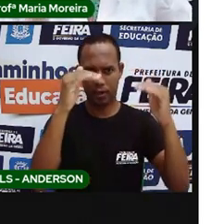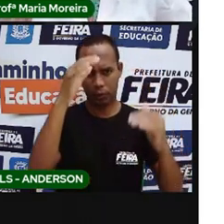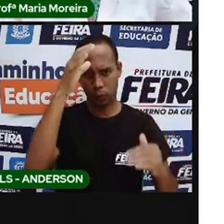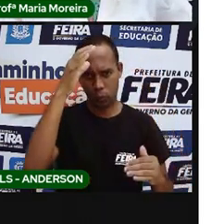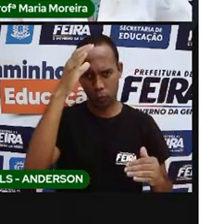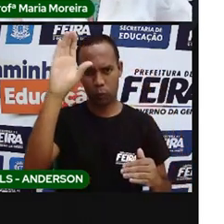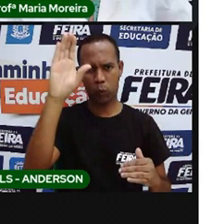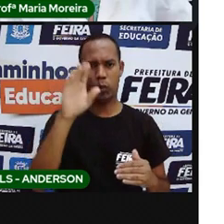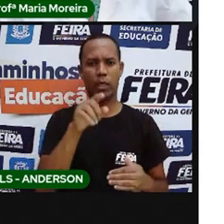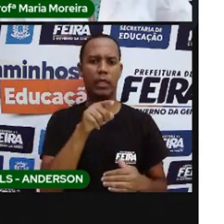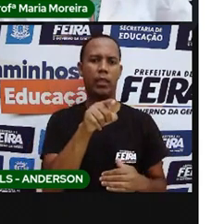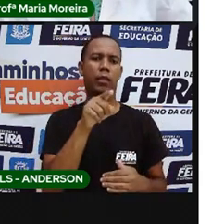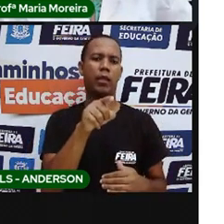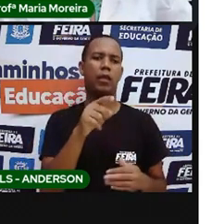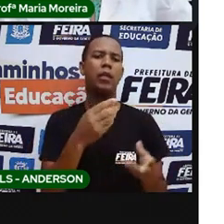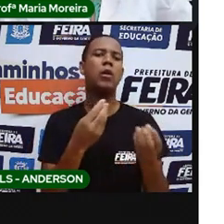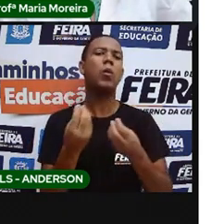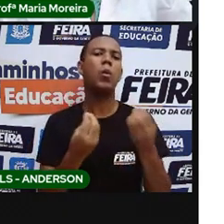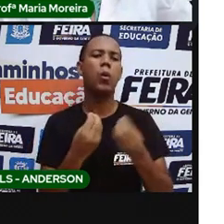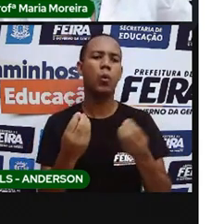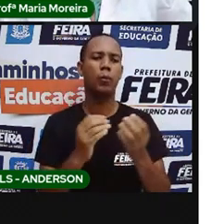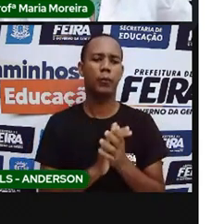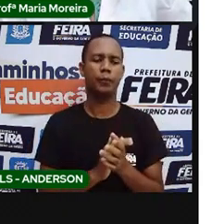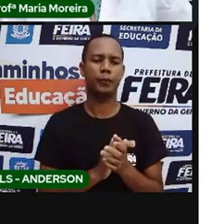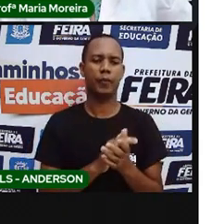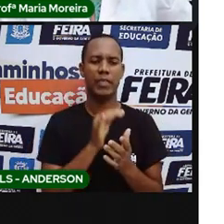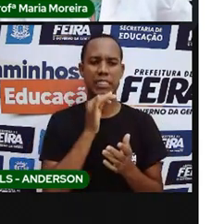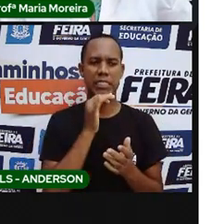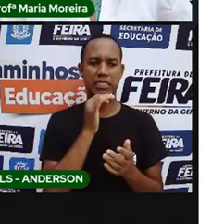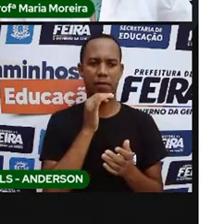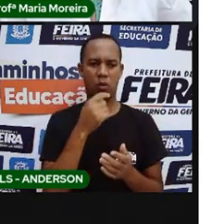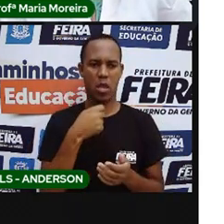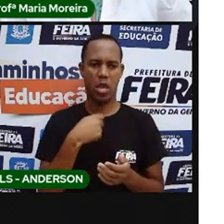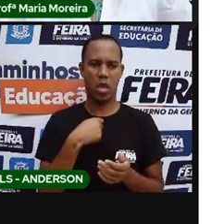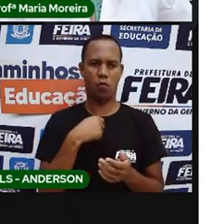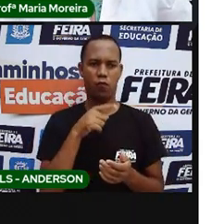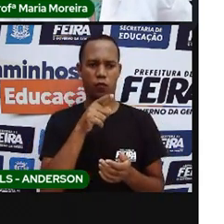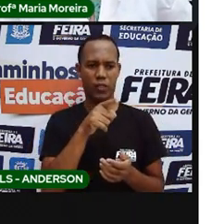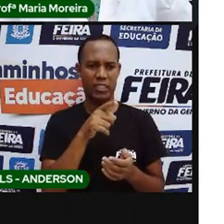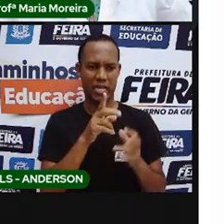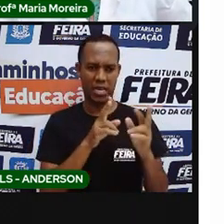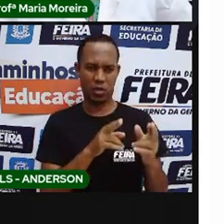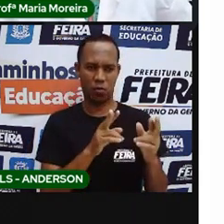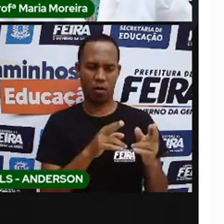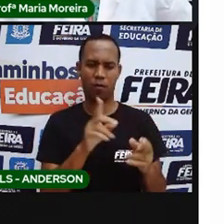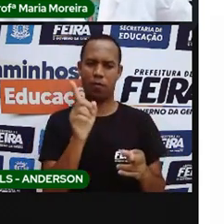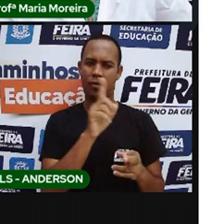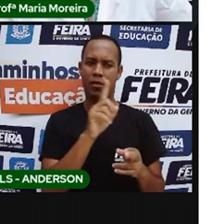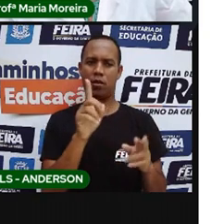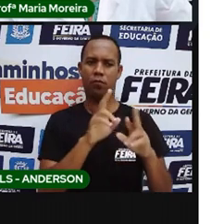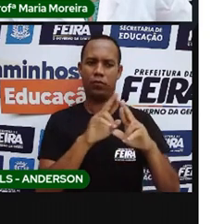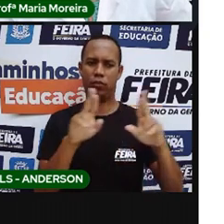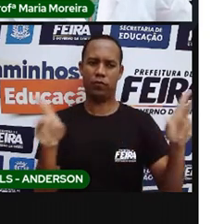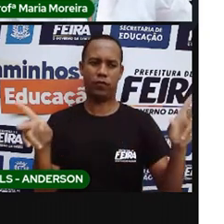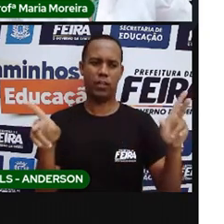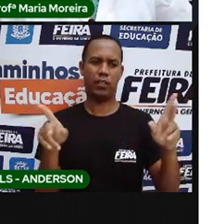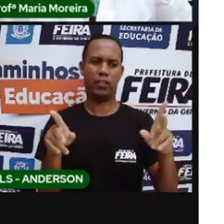respeitar a cultura do outro. Afinal de contas, ninguém é igual a ninguém. E todos têm o direito